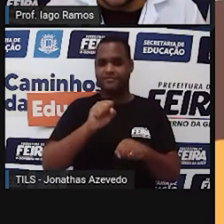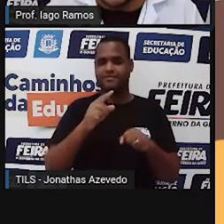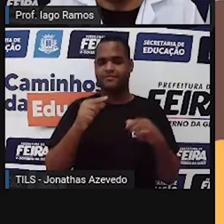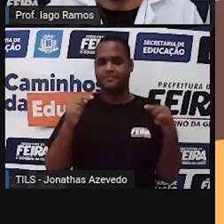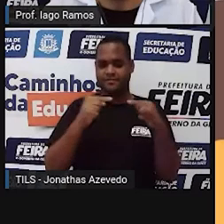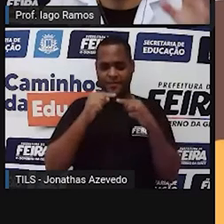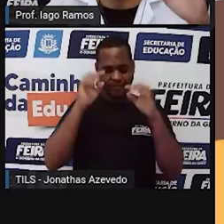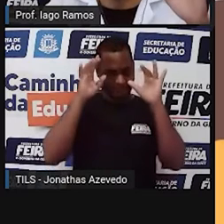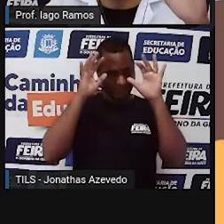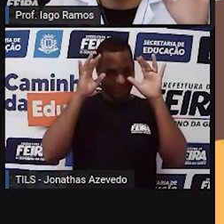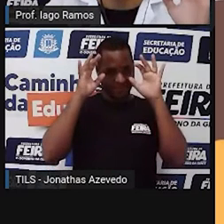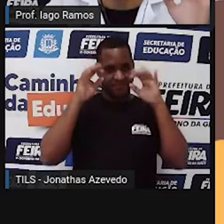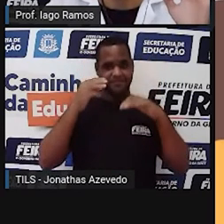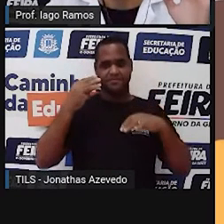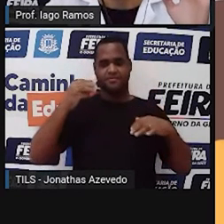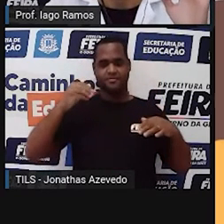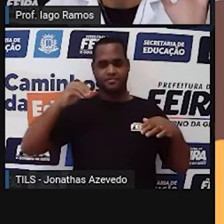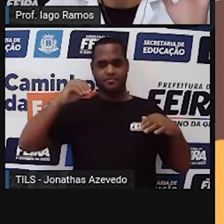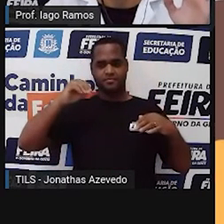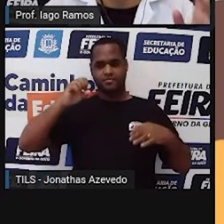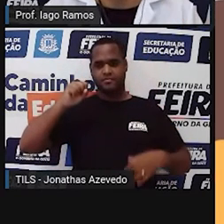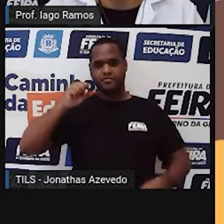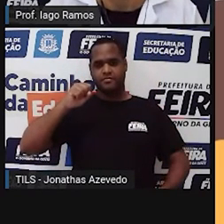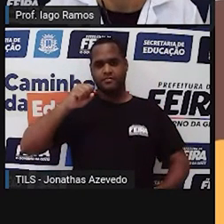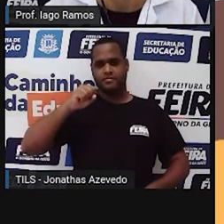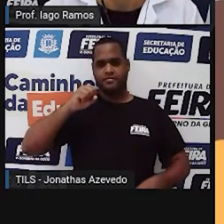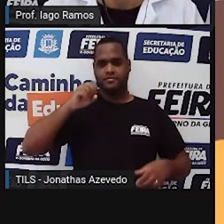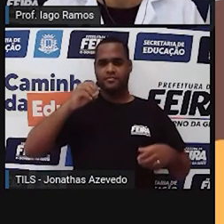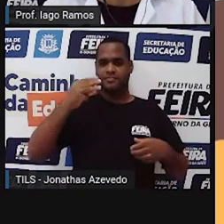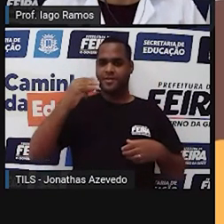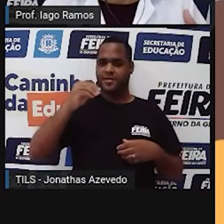No cérebrozinho, tá bom? Então, 30 segundinhos, vamos lá.